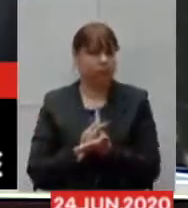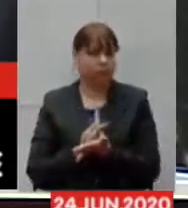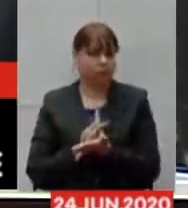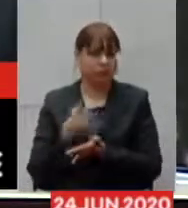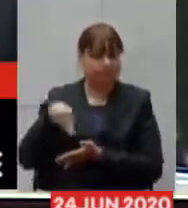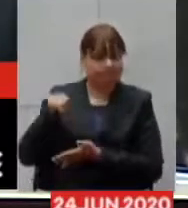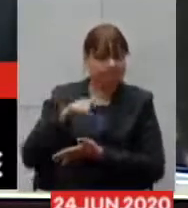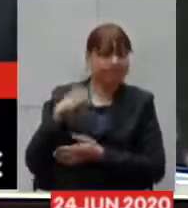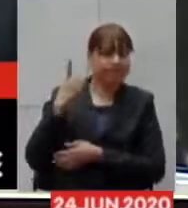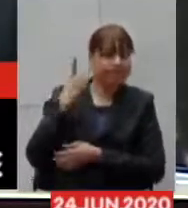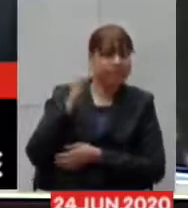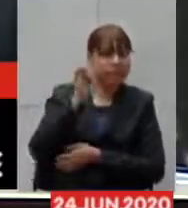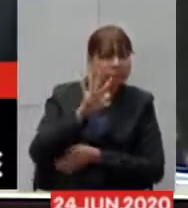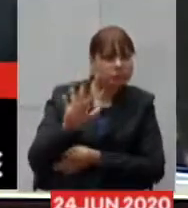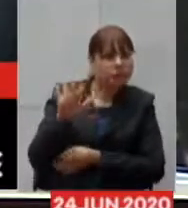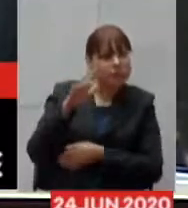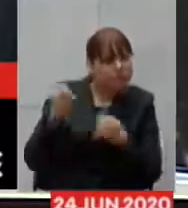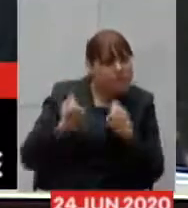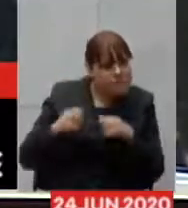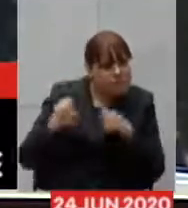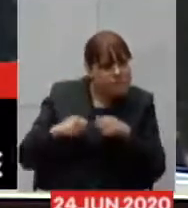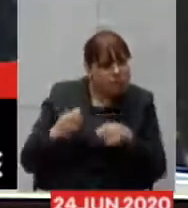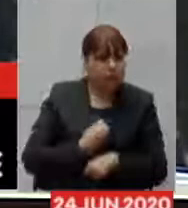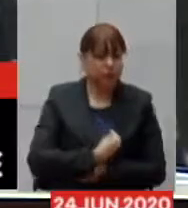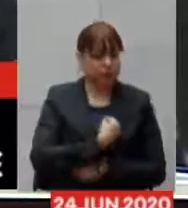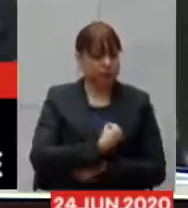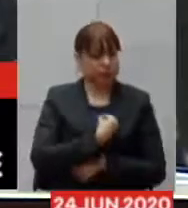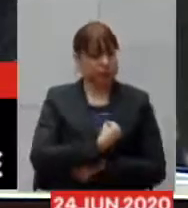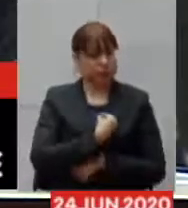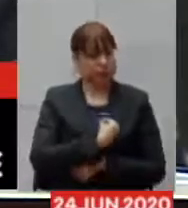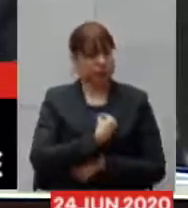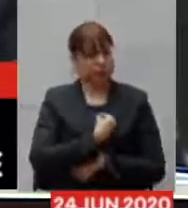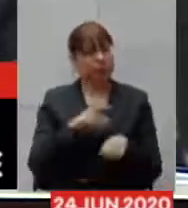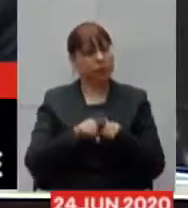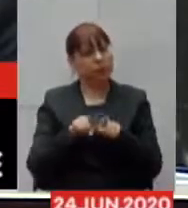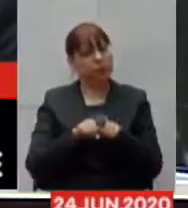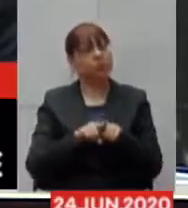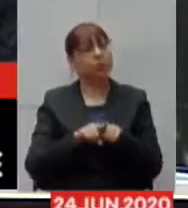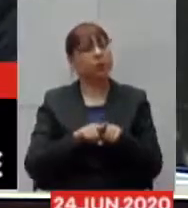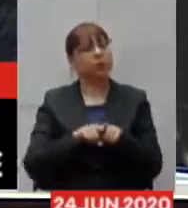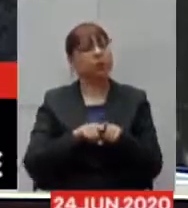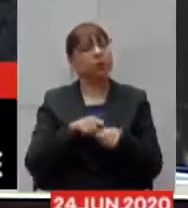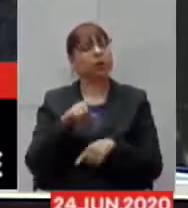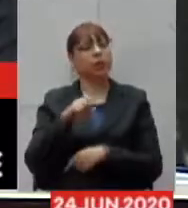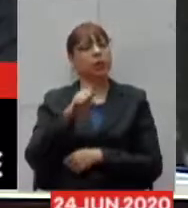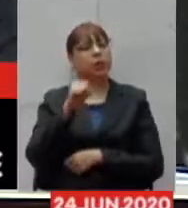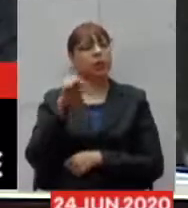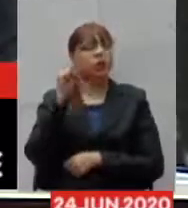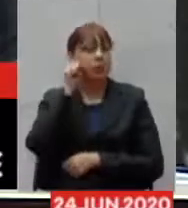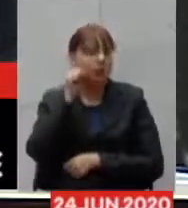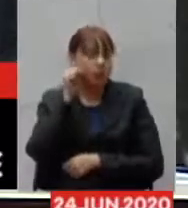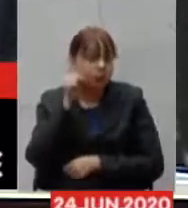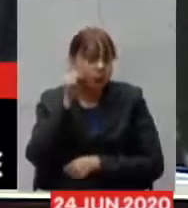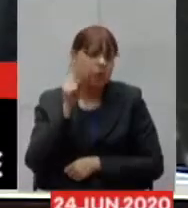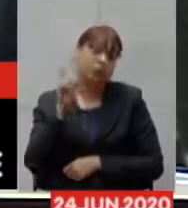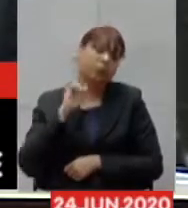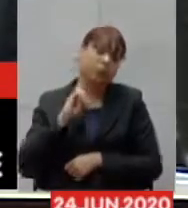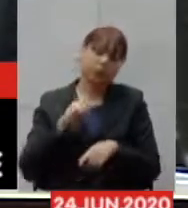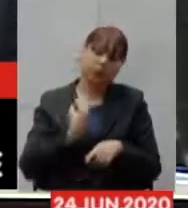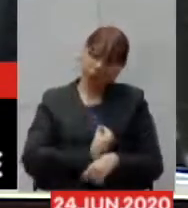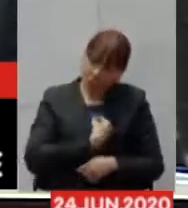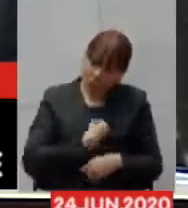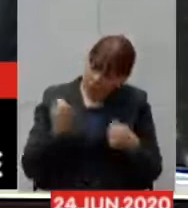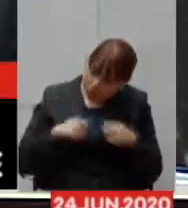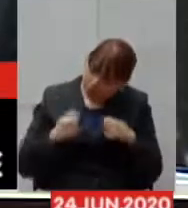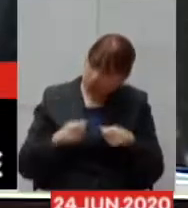deputados federais tem que estar presente os senhores senadores de Minas Gerais tem que estar presente porque